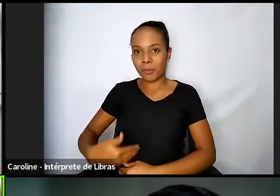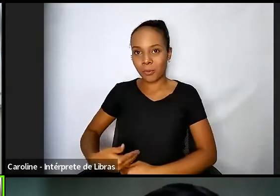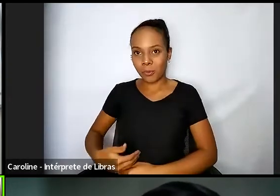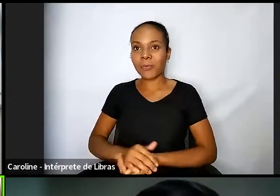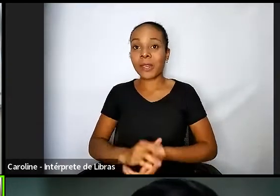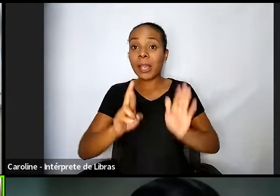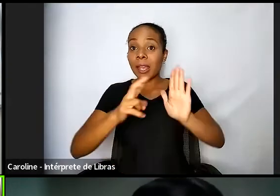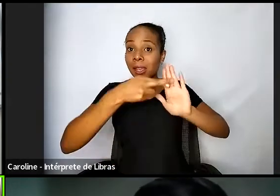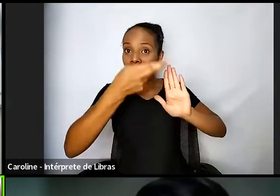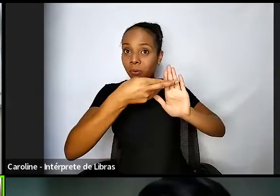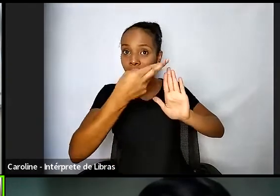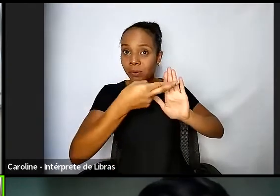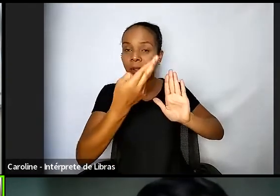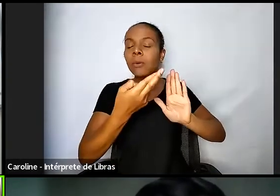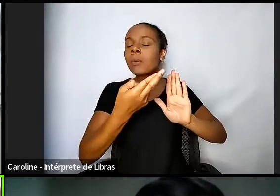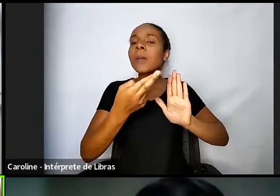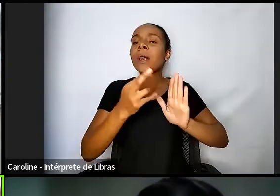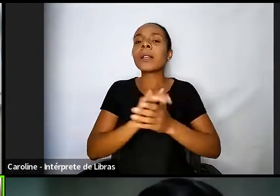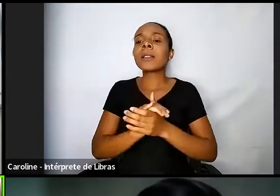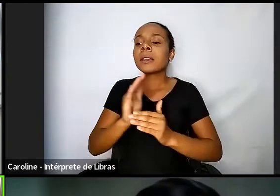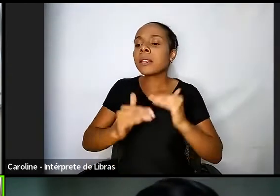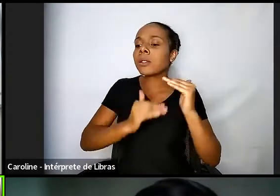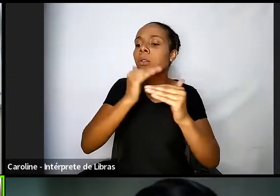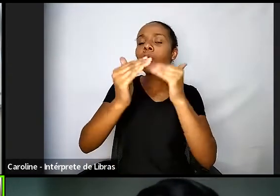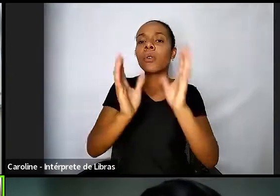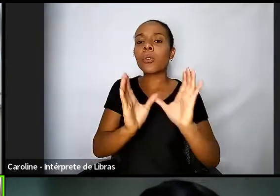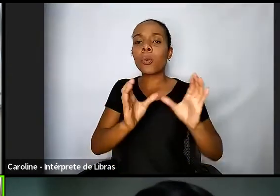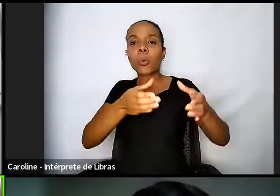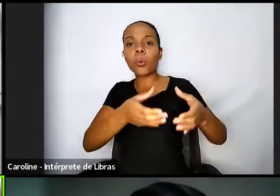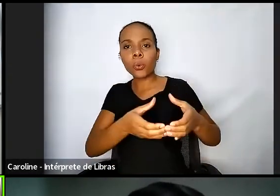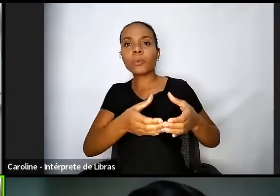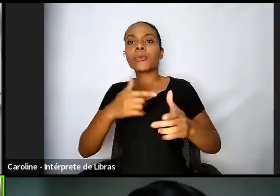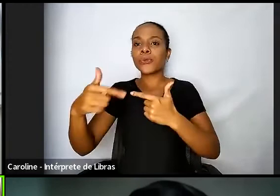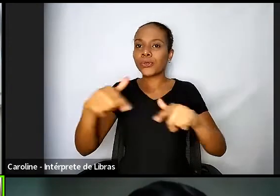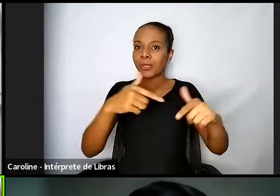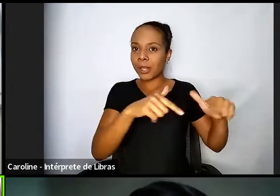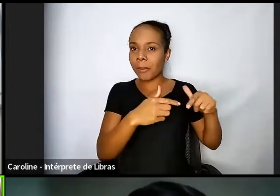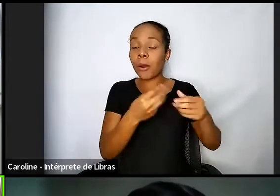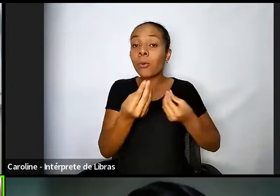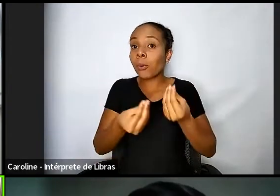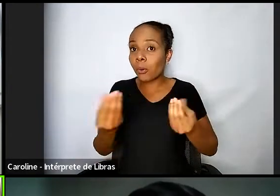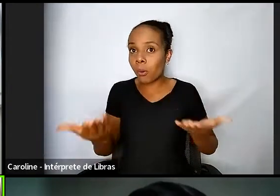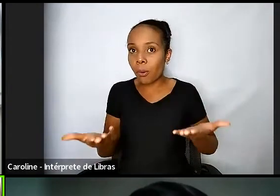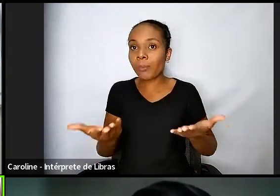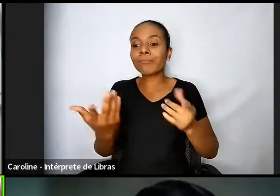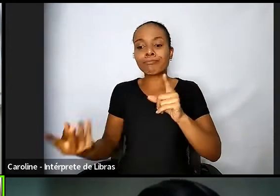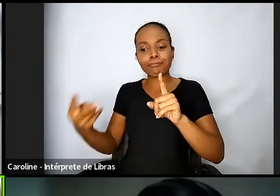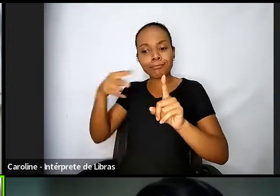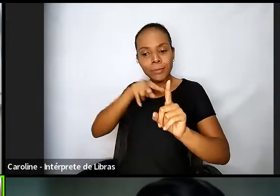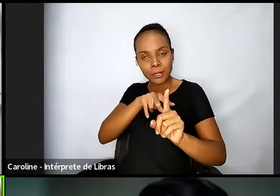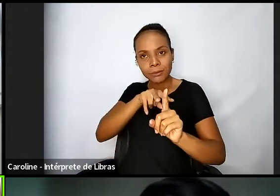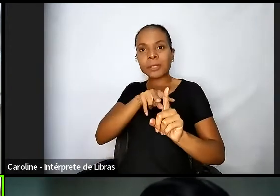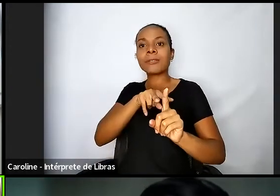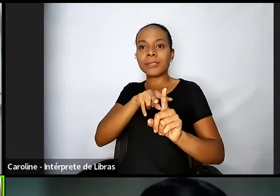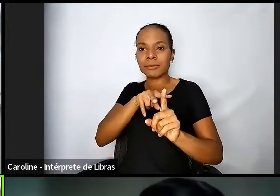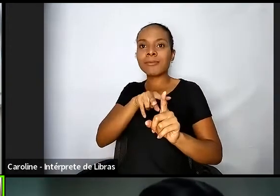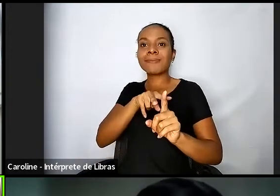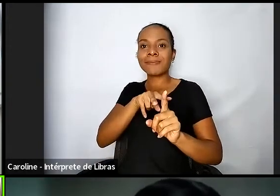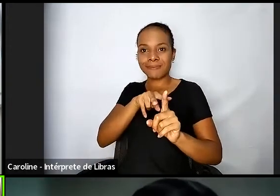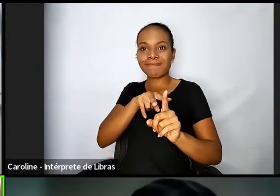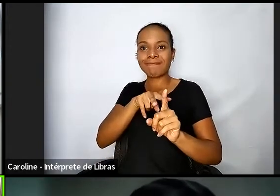desenvolvida pelo grupo de trabalho a partir dessas perspectivas com oficinas